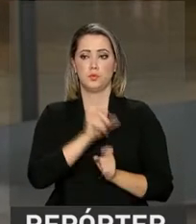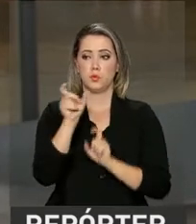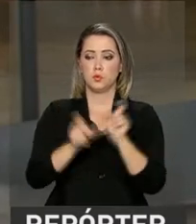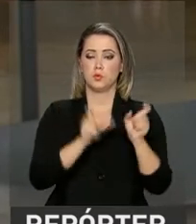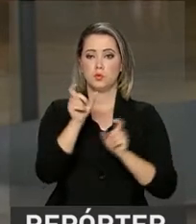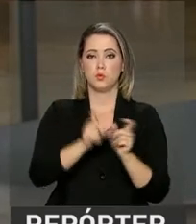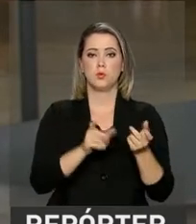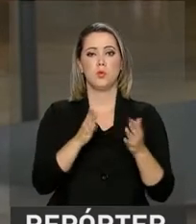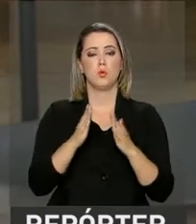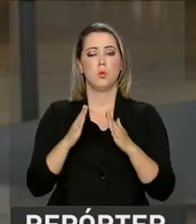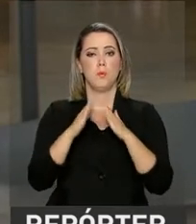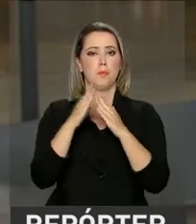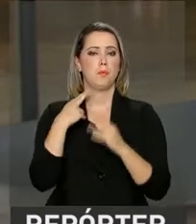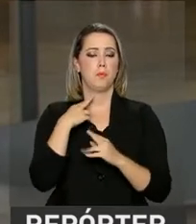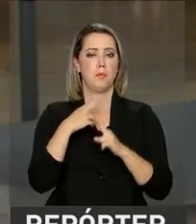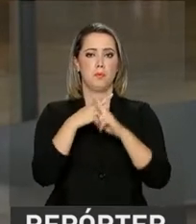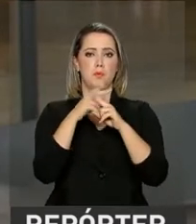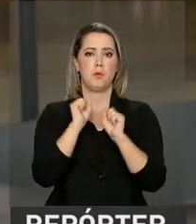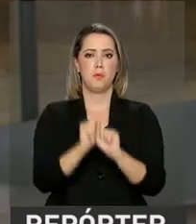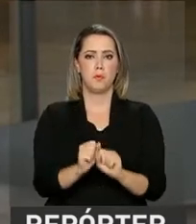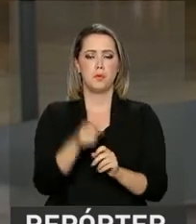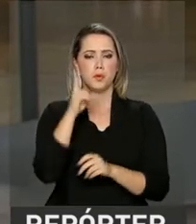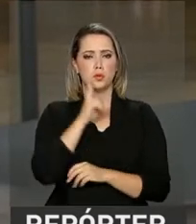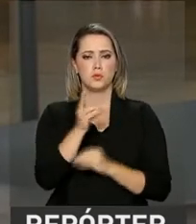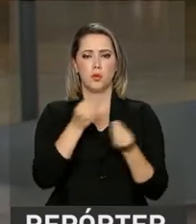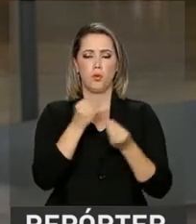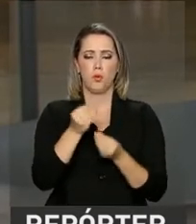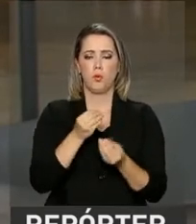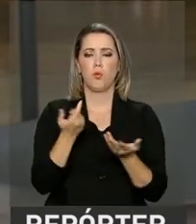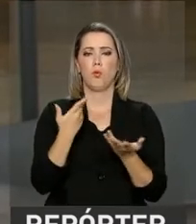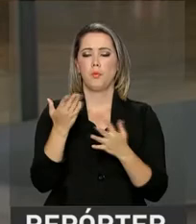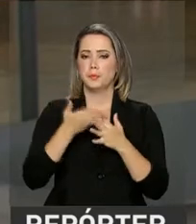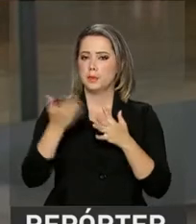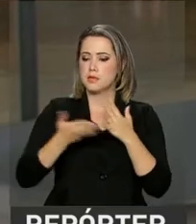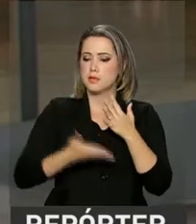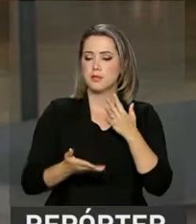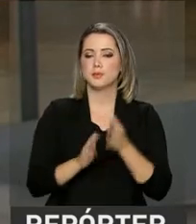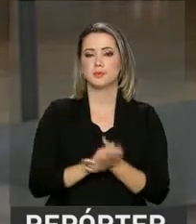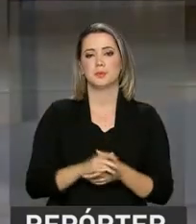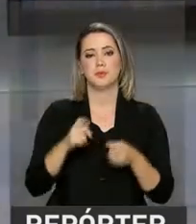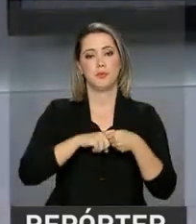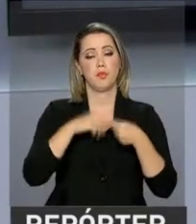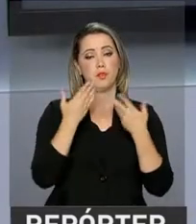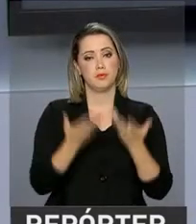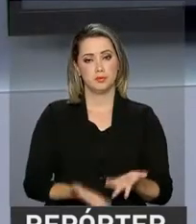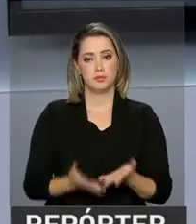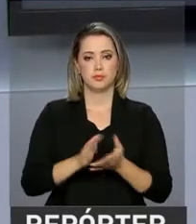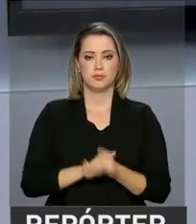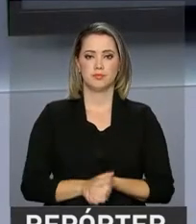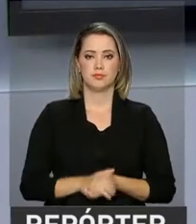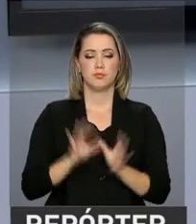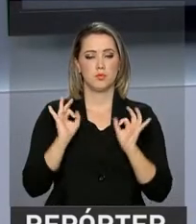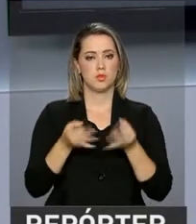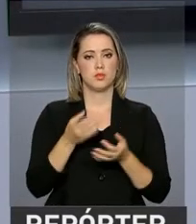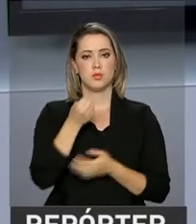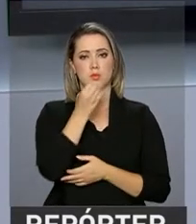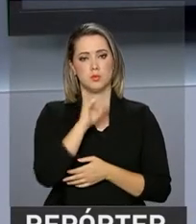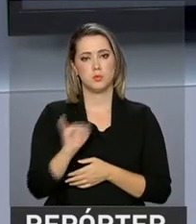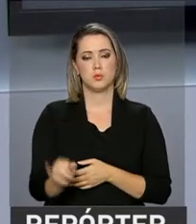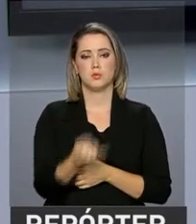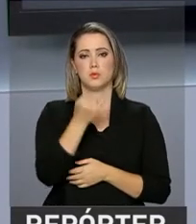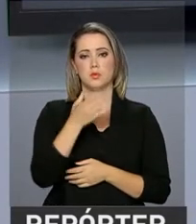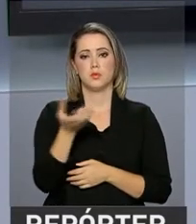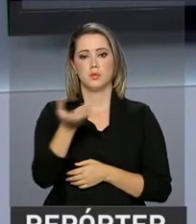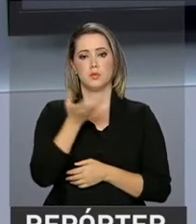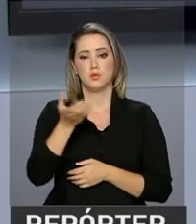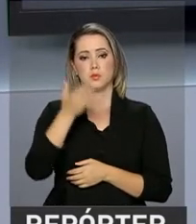da Caixa podem fazer as projeções dos financiamentos. Eu volto com você no estúdio, Roberto. É verdade. Uma boa oportunidade